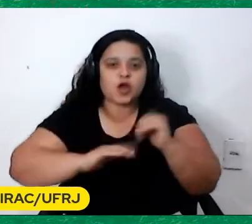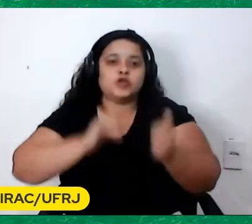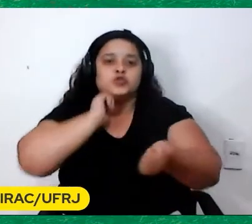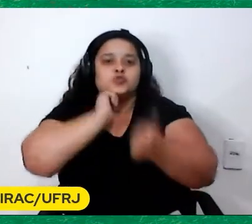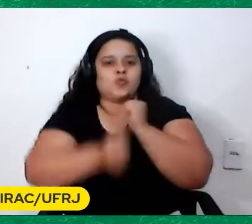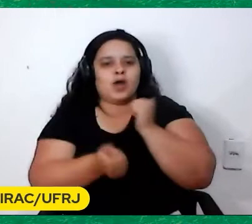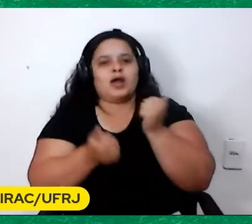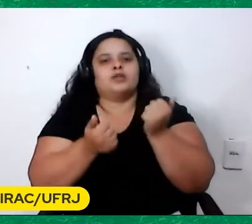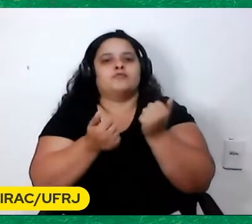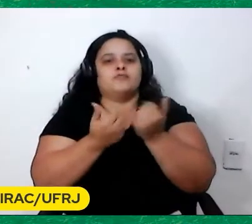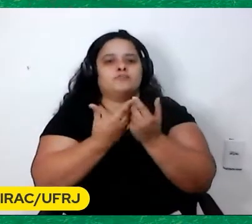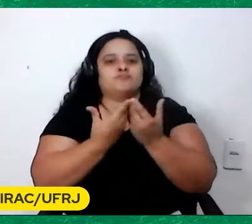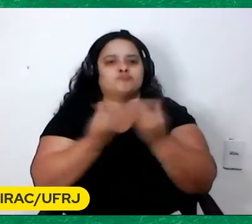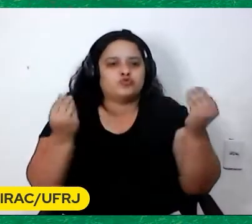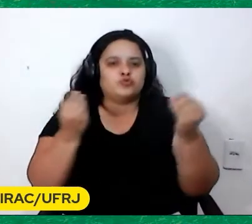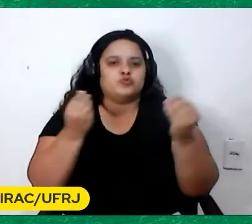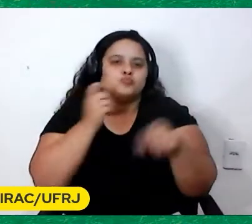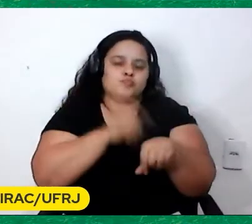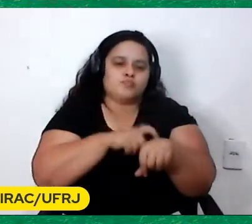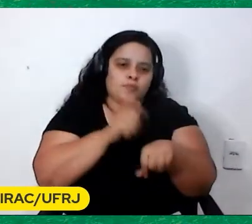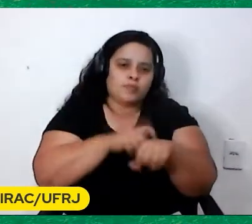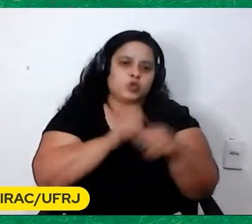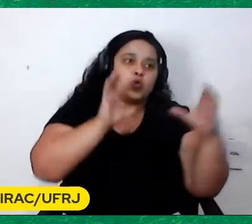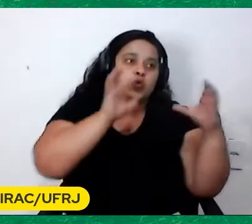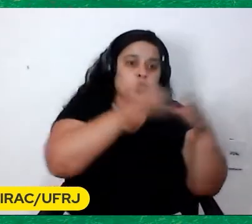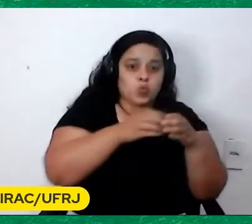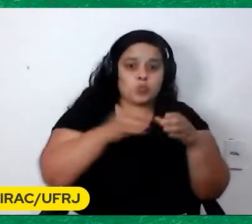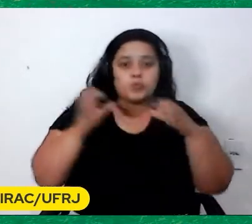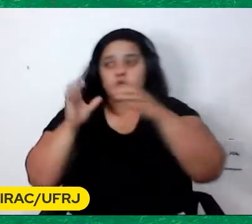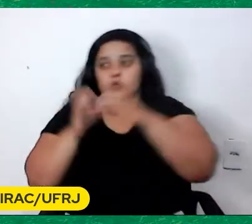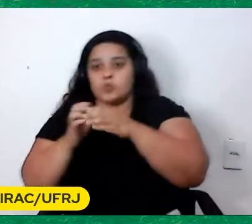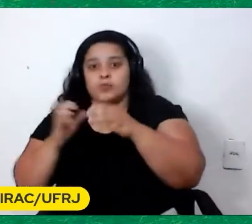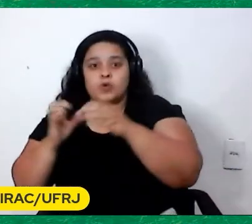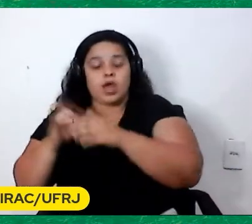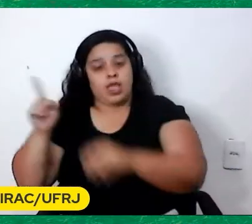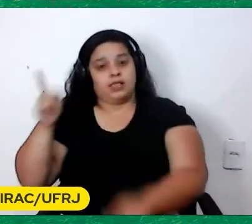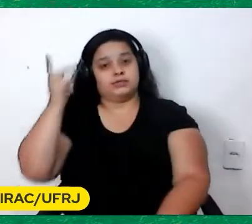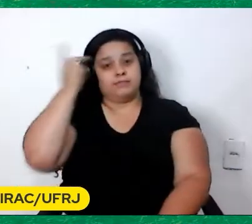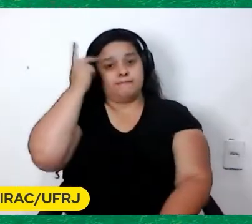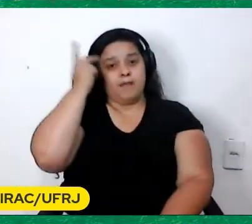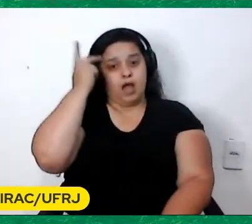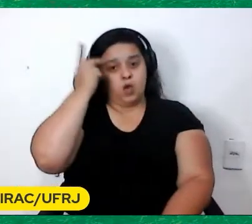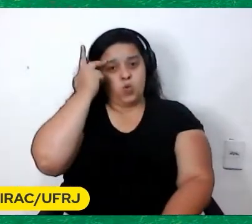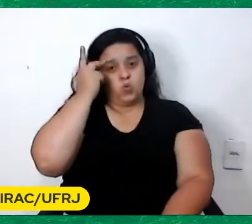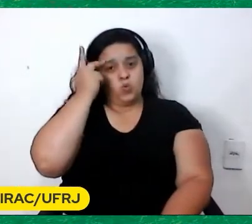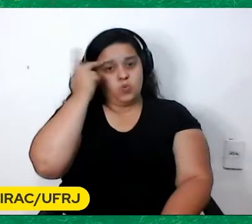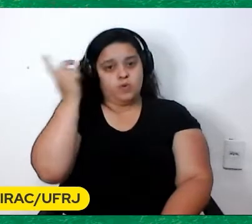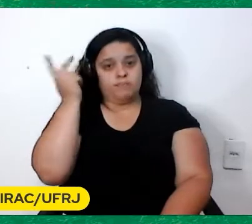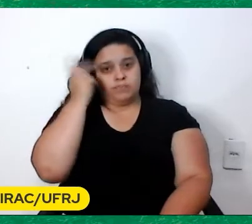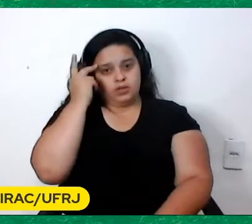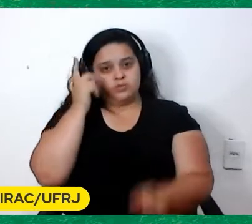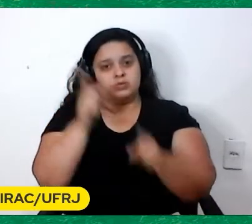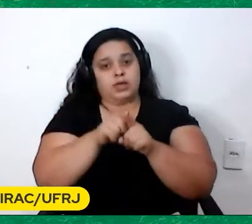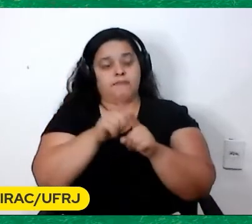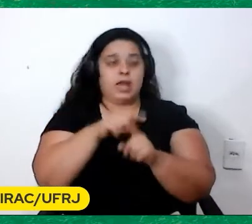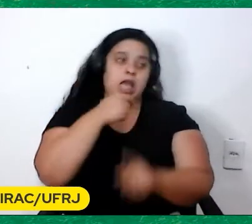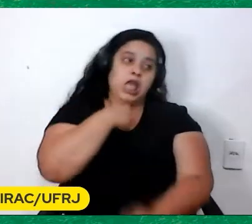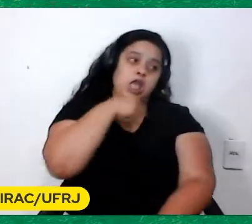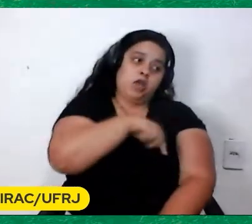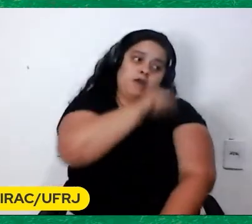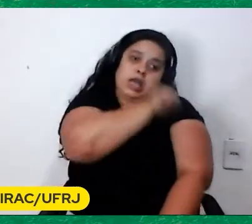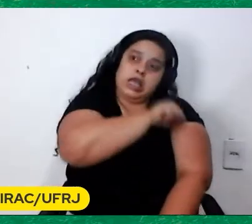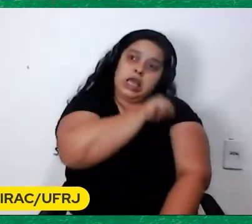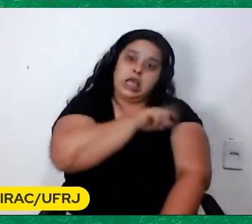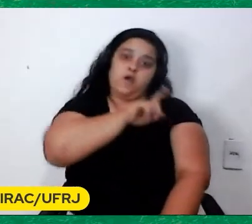Várias situações E também os grupinhos Do Rio de Janeiro E ele era paulista Também tem isso Eu era do Rio E ele era paulista